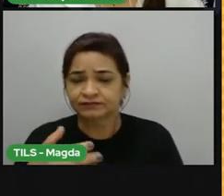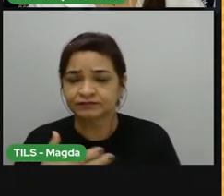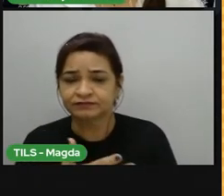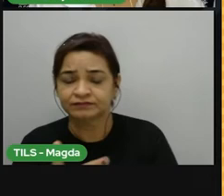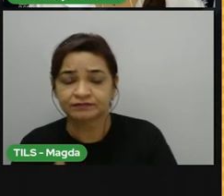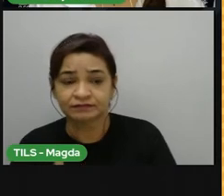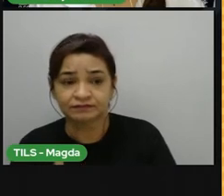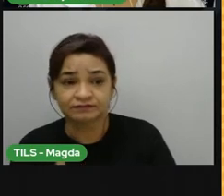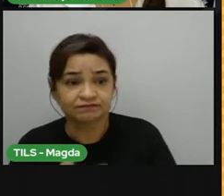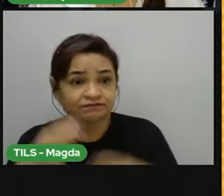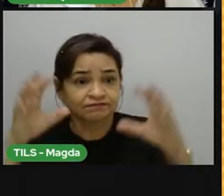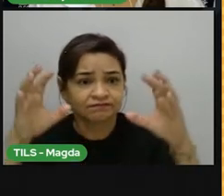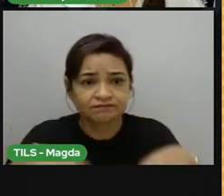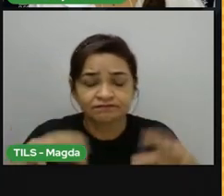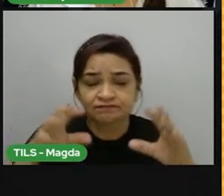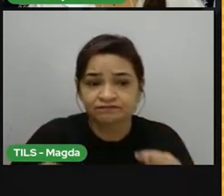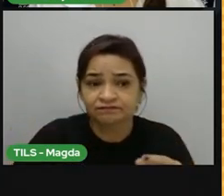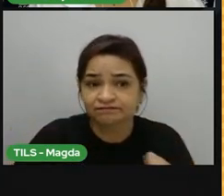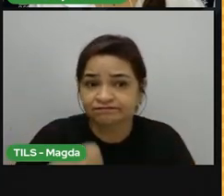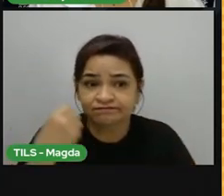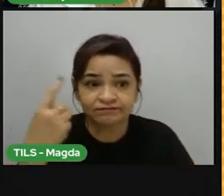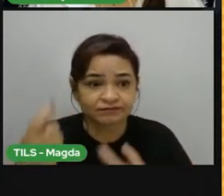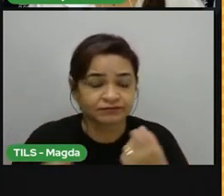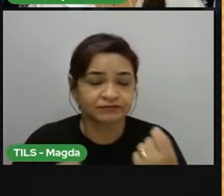chove no Brasil e pertence a este clima.